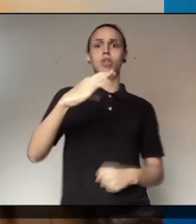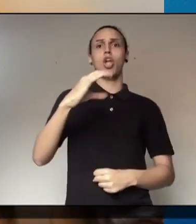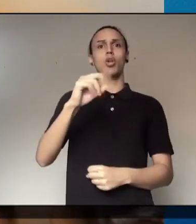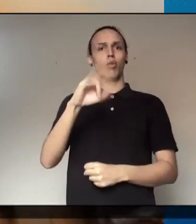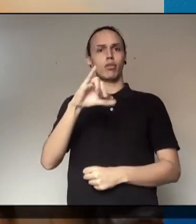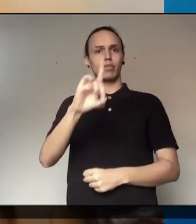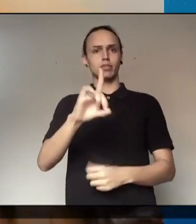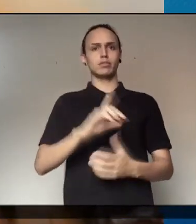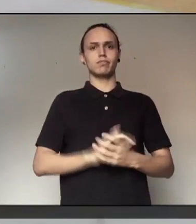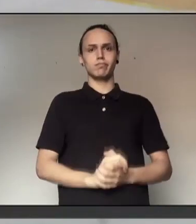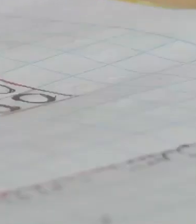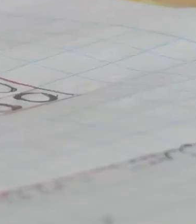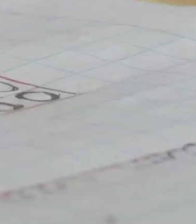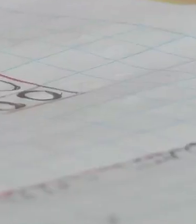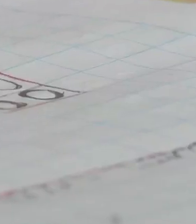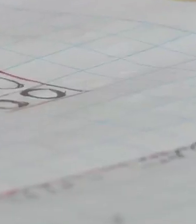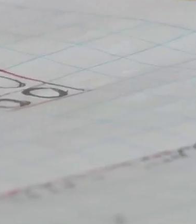ampliação da transmissão da Covid-19.